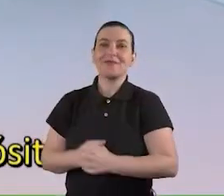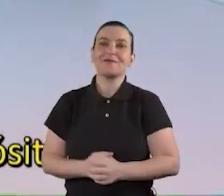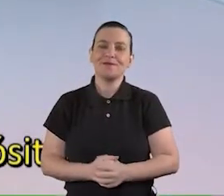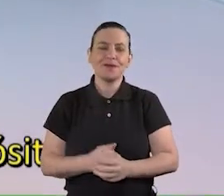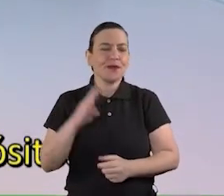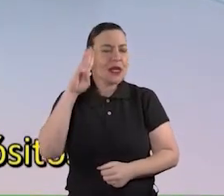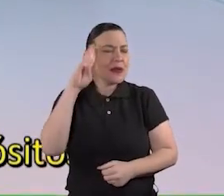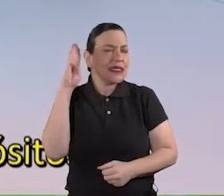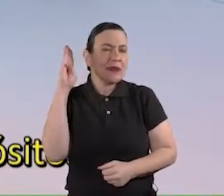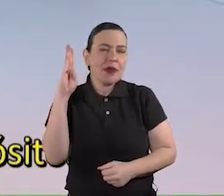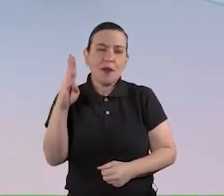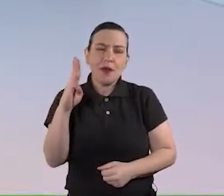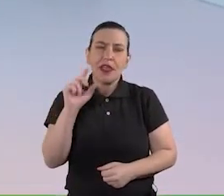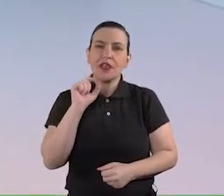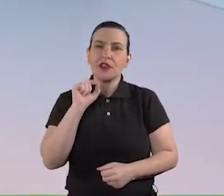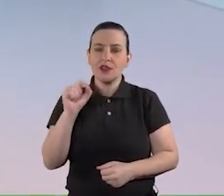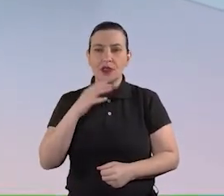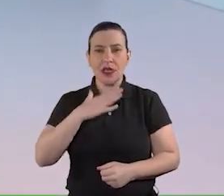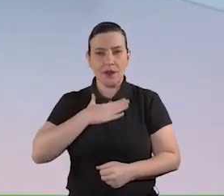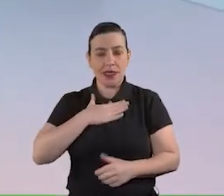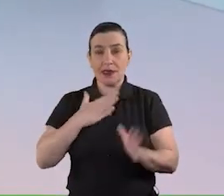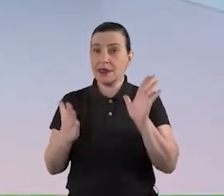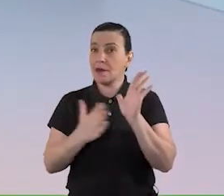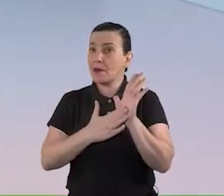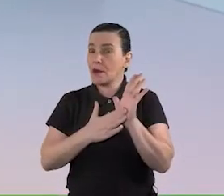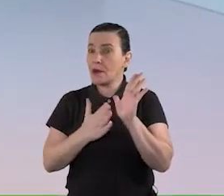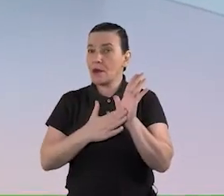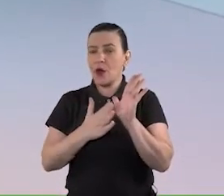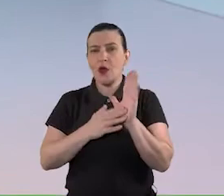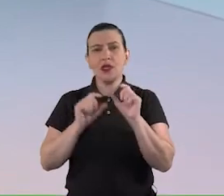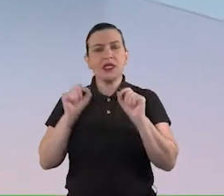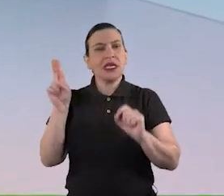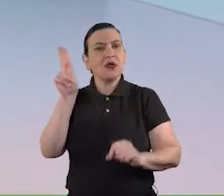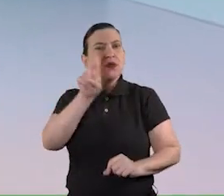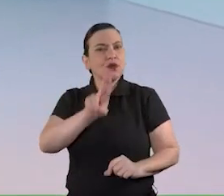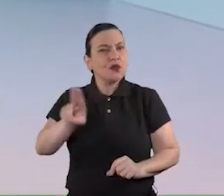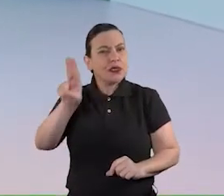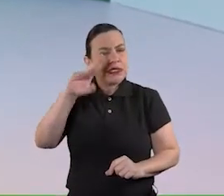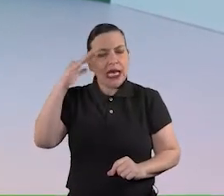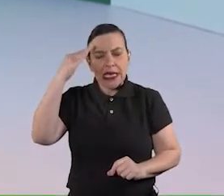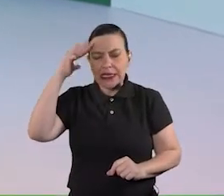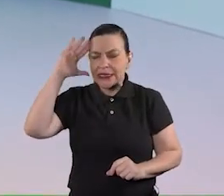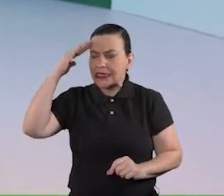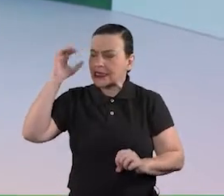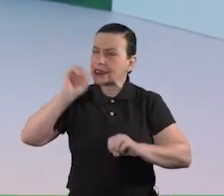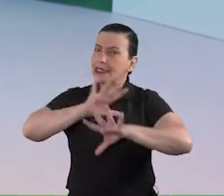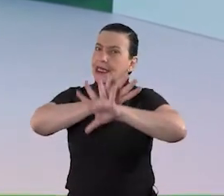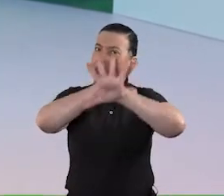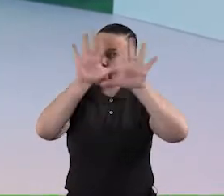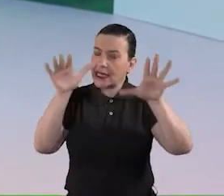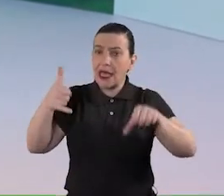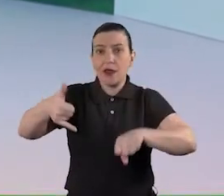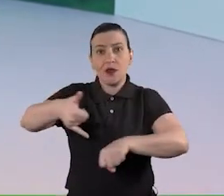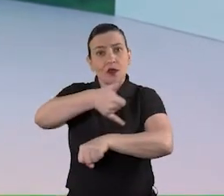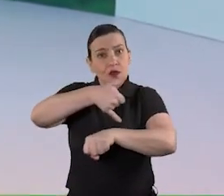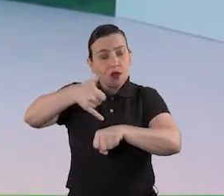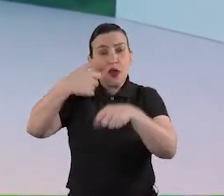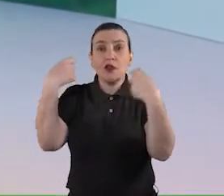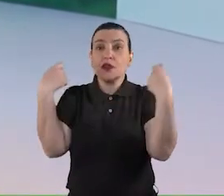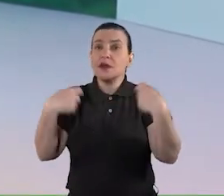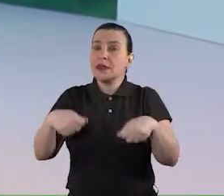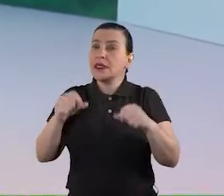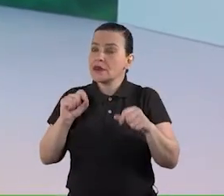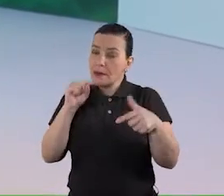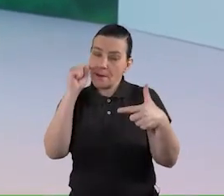principalmente para meus próprios propósitos sempre achei que para usar e entender melhor os olhos eu deveria categorizá-los